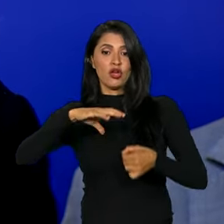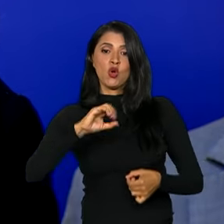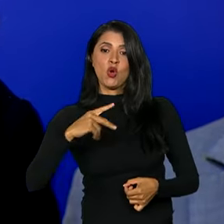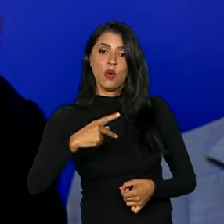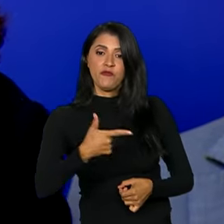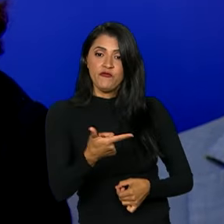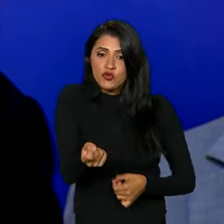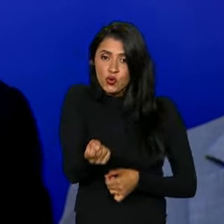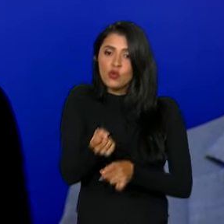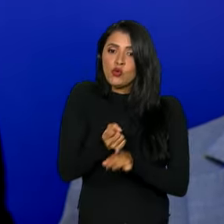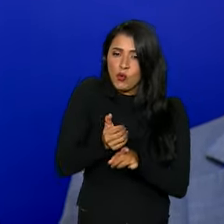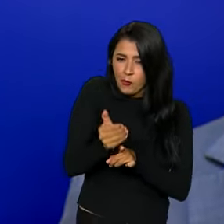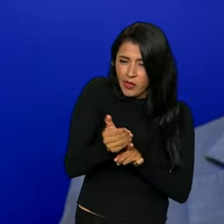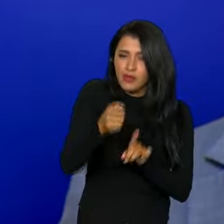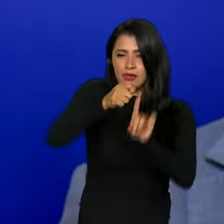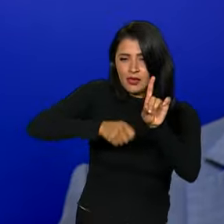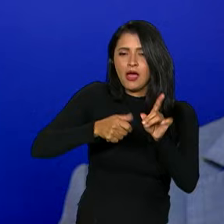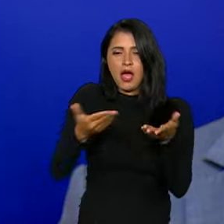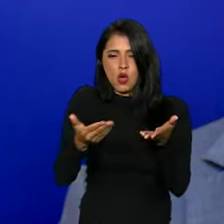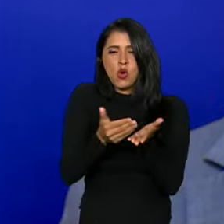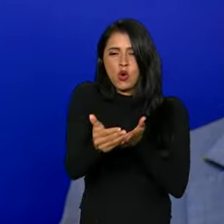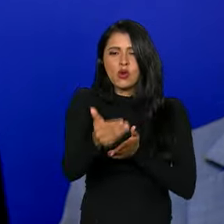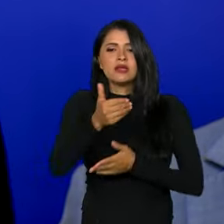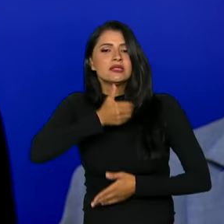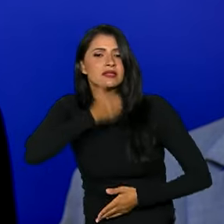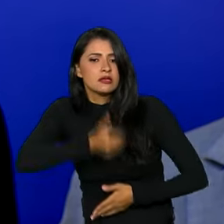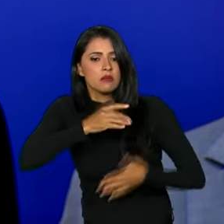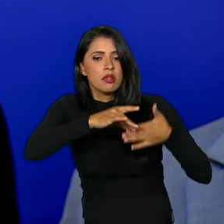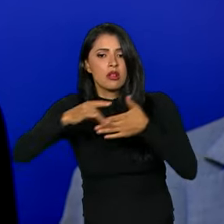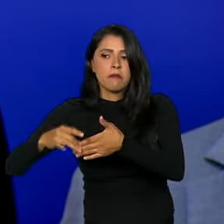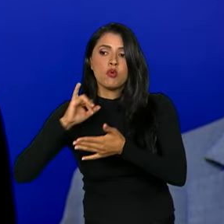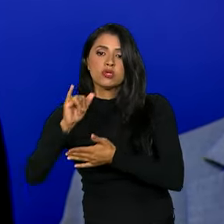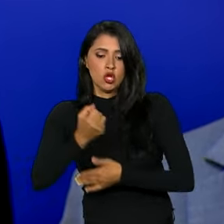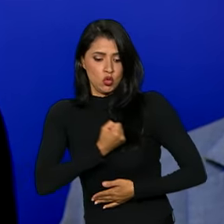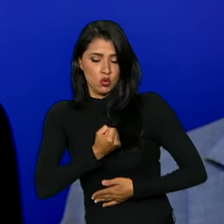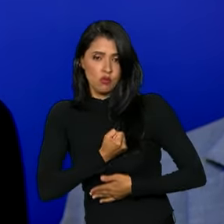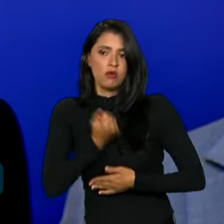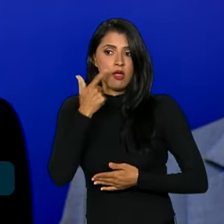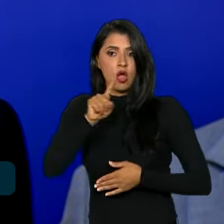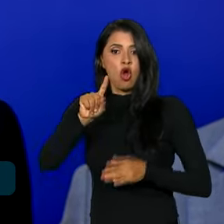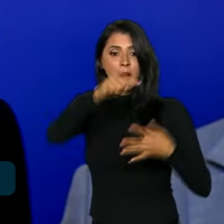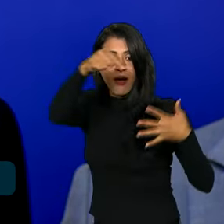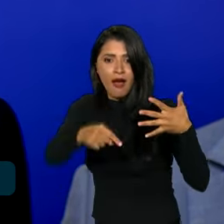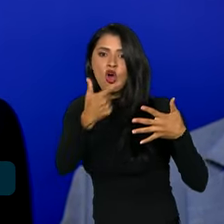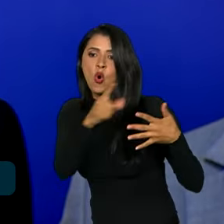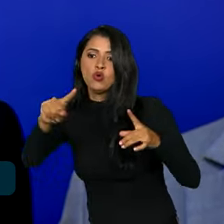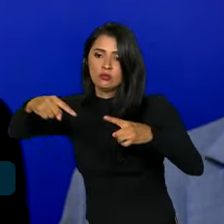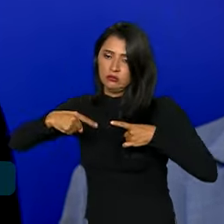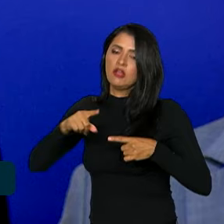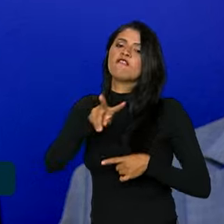agora no começo do mês de dezembro, levando esses resultados e já apontando outros desafios que serão